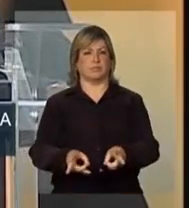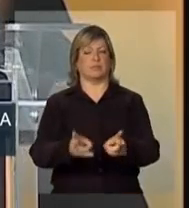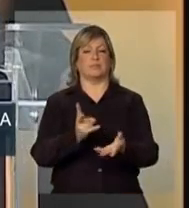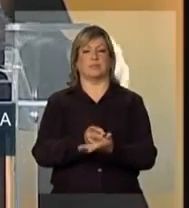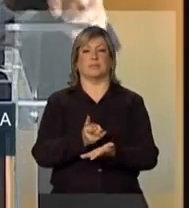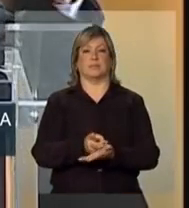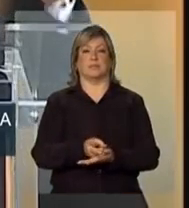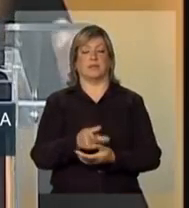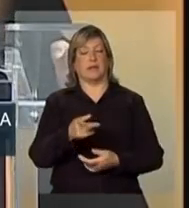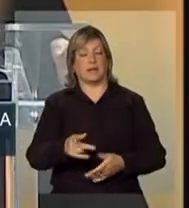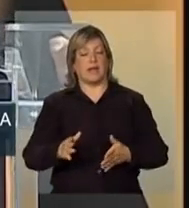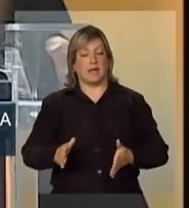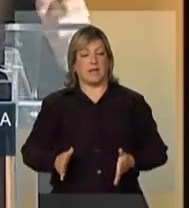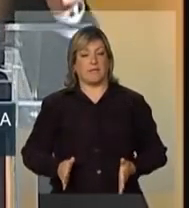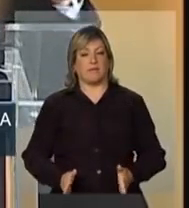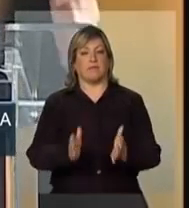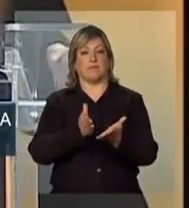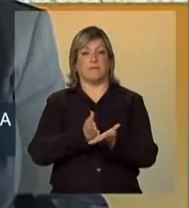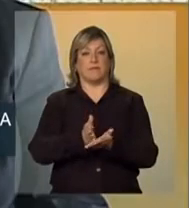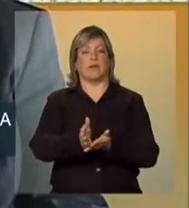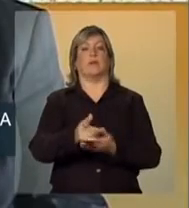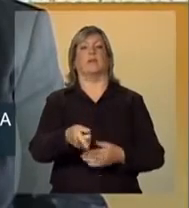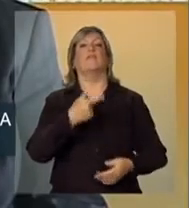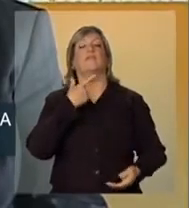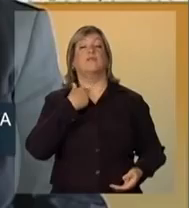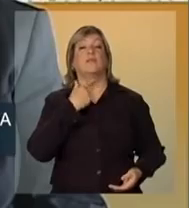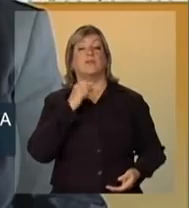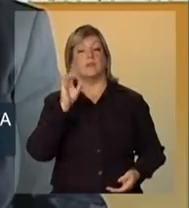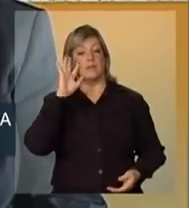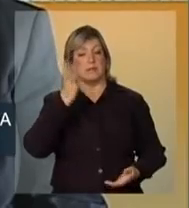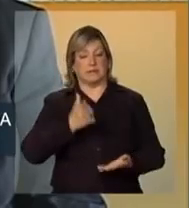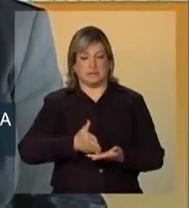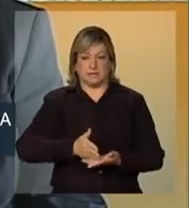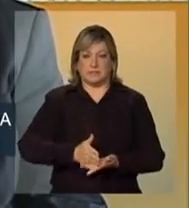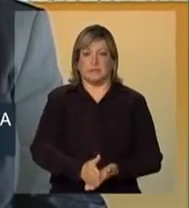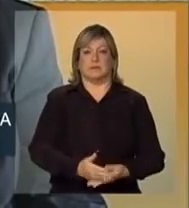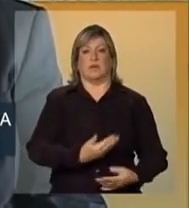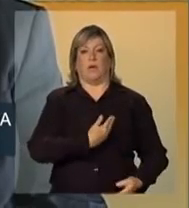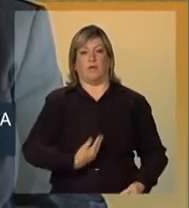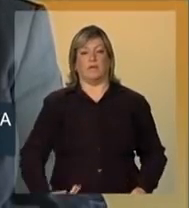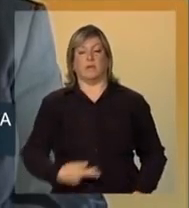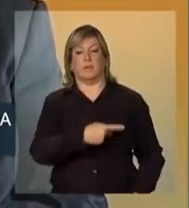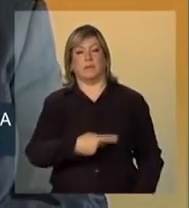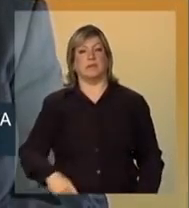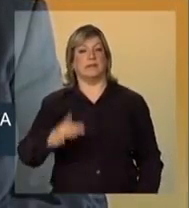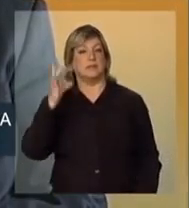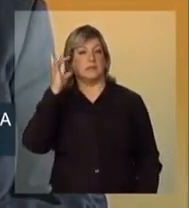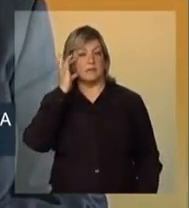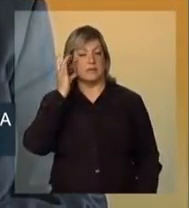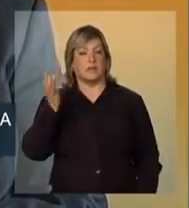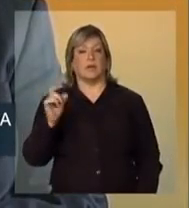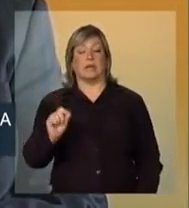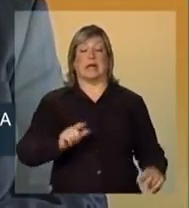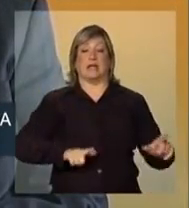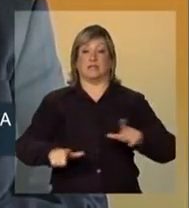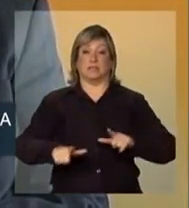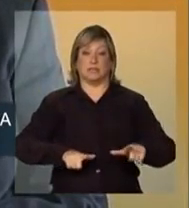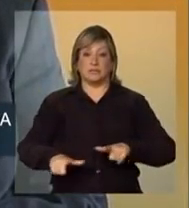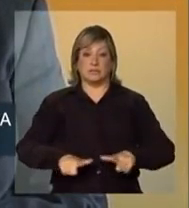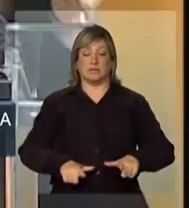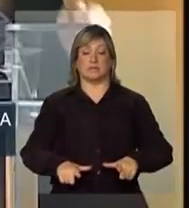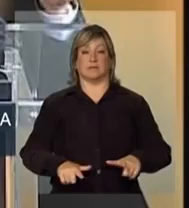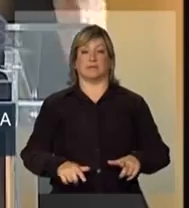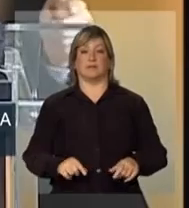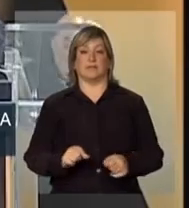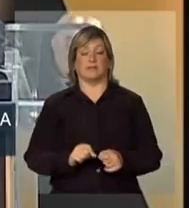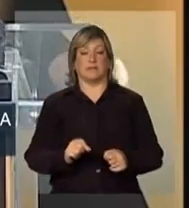providências que caminham nessa vontade e nessa determinação do governo da presidenta Dilma Rousseff de agir, de